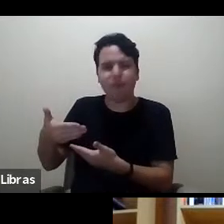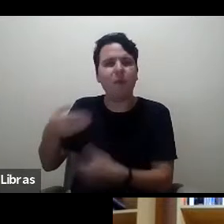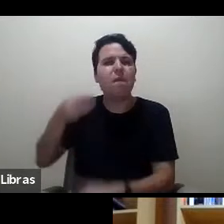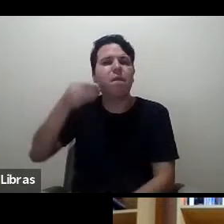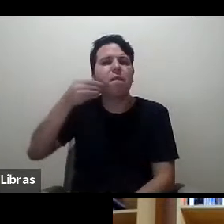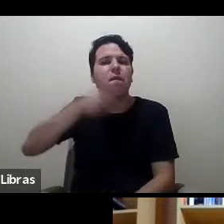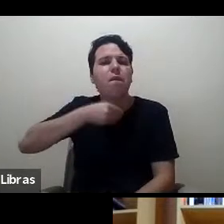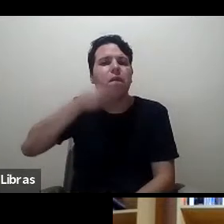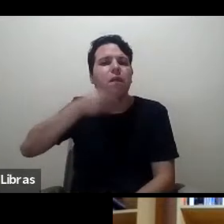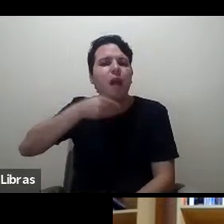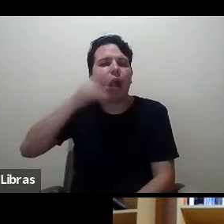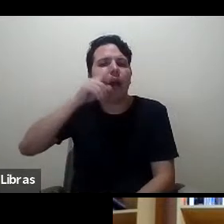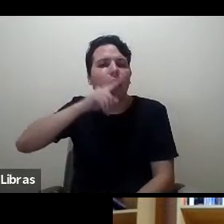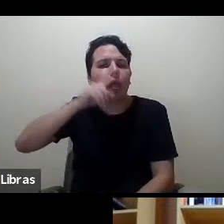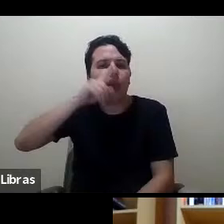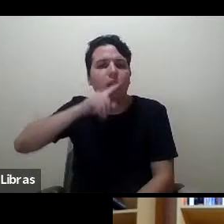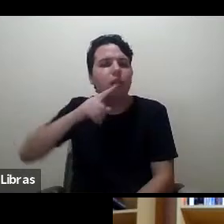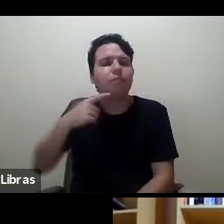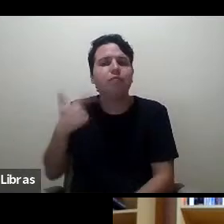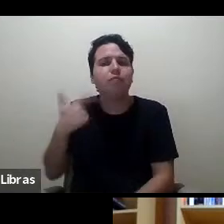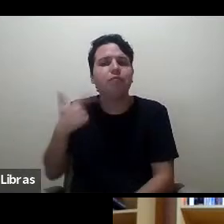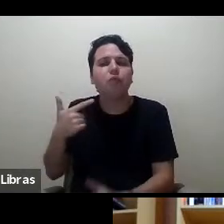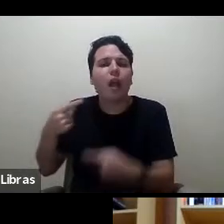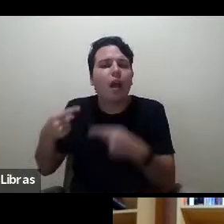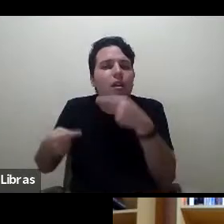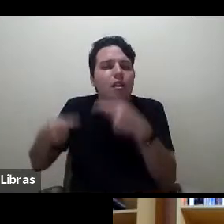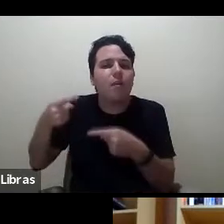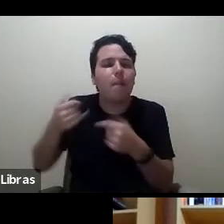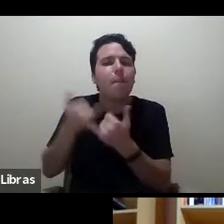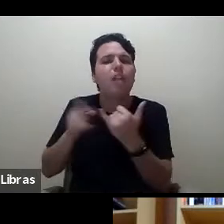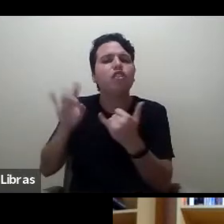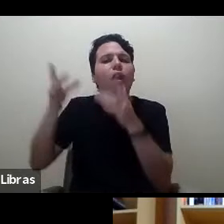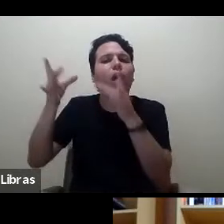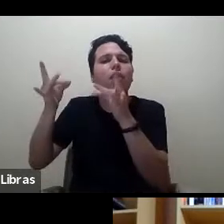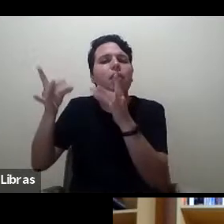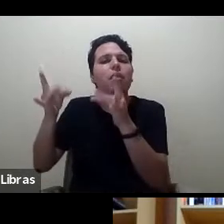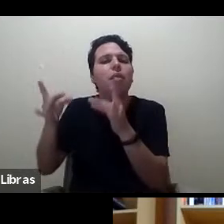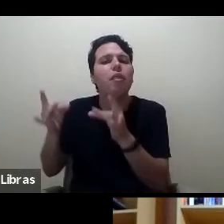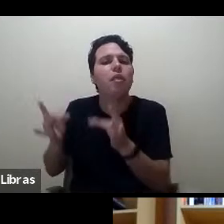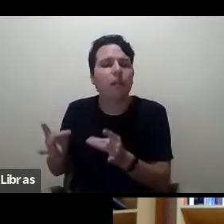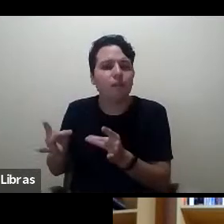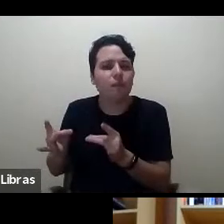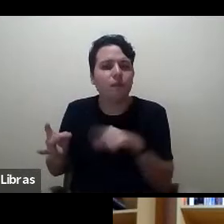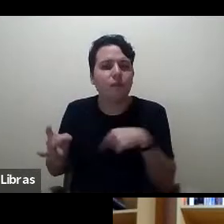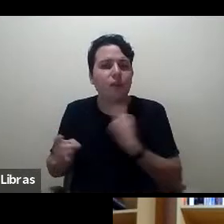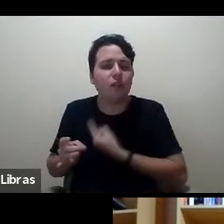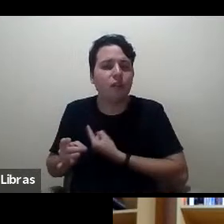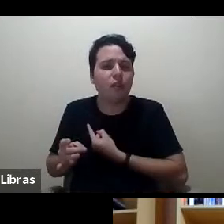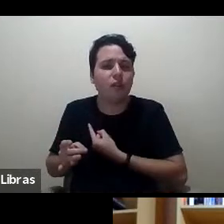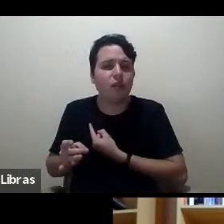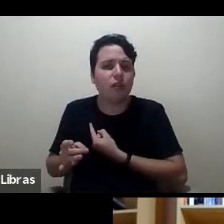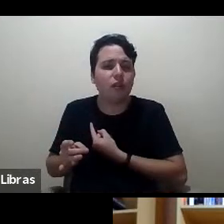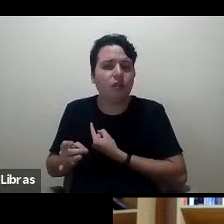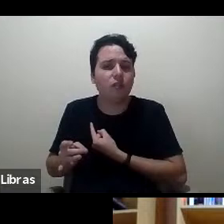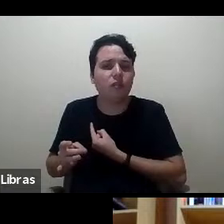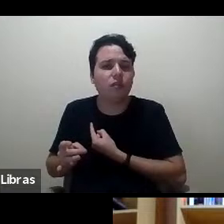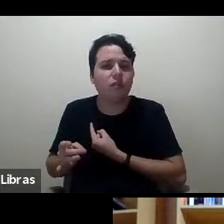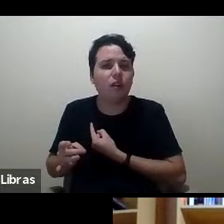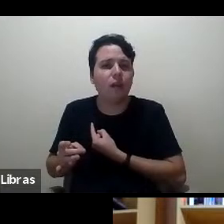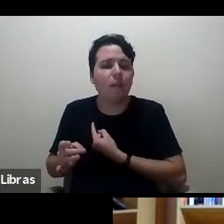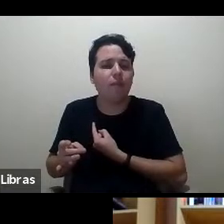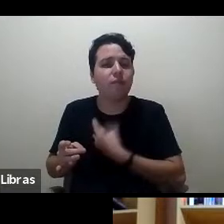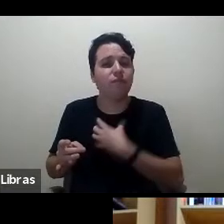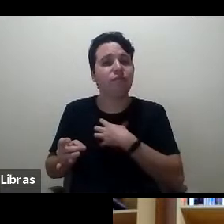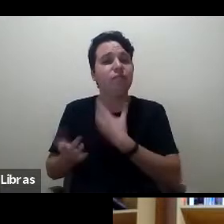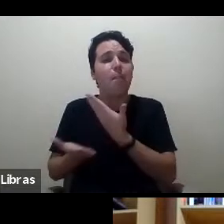entravam no debate elas eram descritivas e assim por diante então nós acabamos perdendo